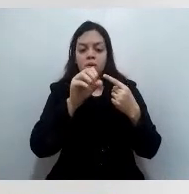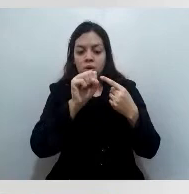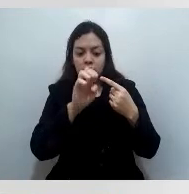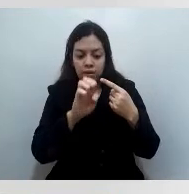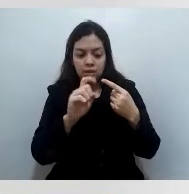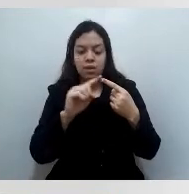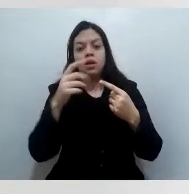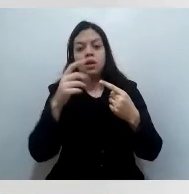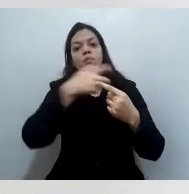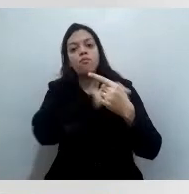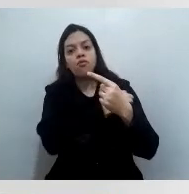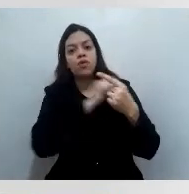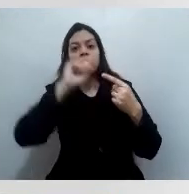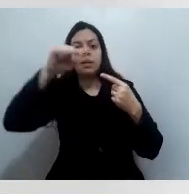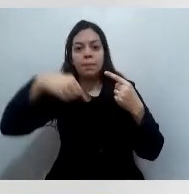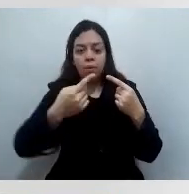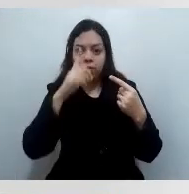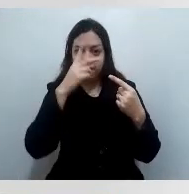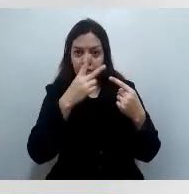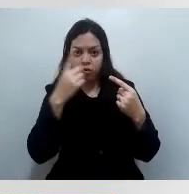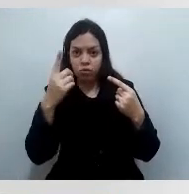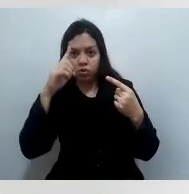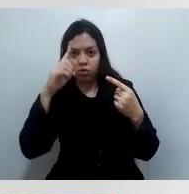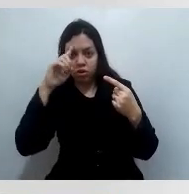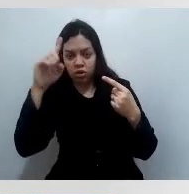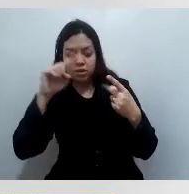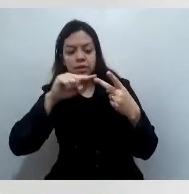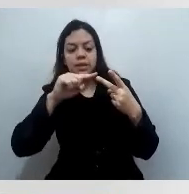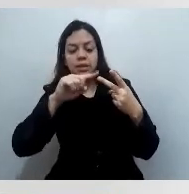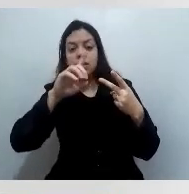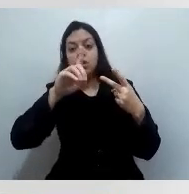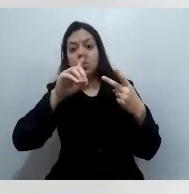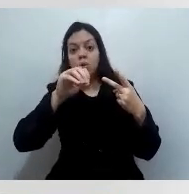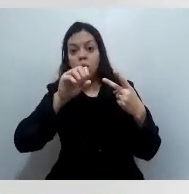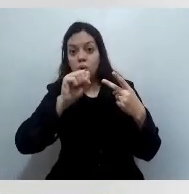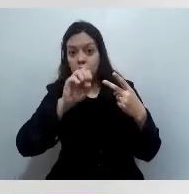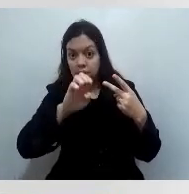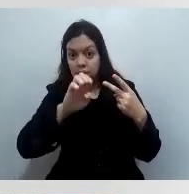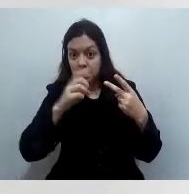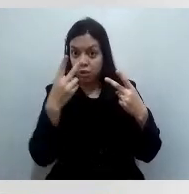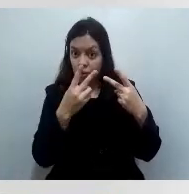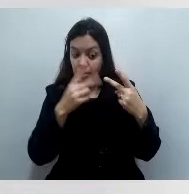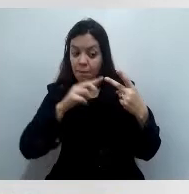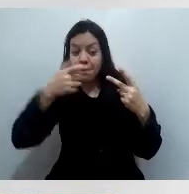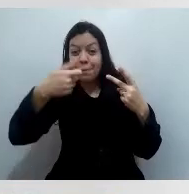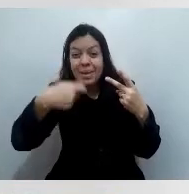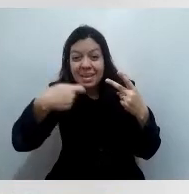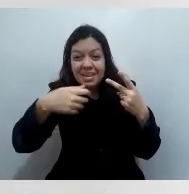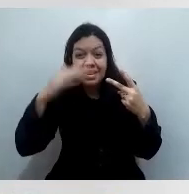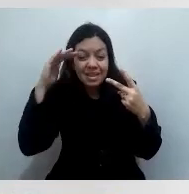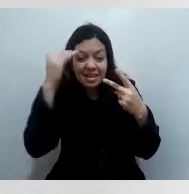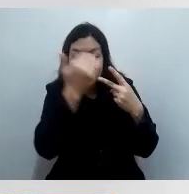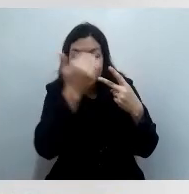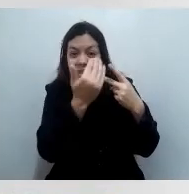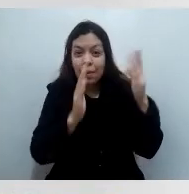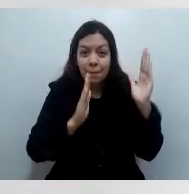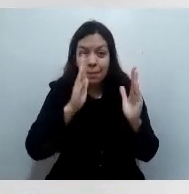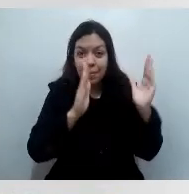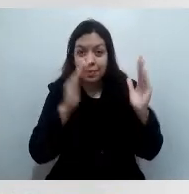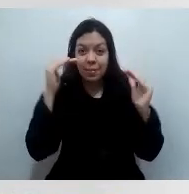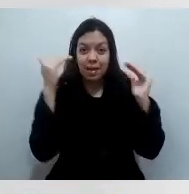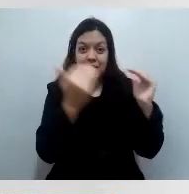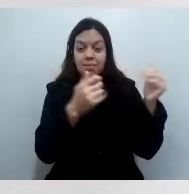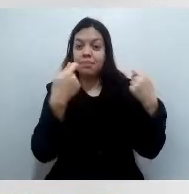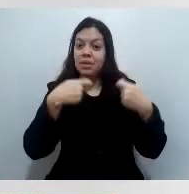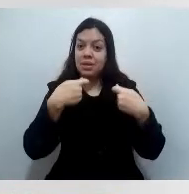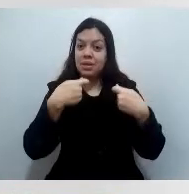ocorrência, né? Já estamos tentando resolver. É claro que os estudos já mostram que se atrasa um pouco,